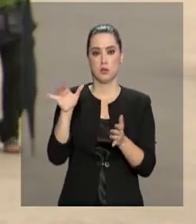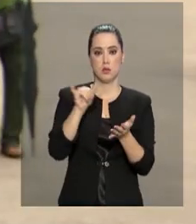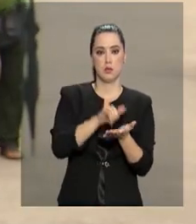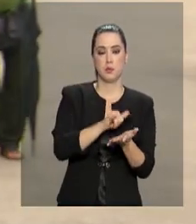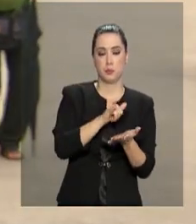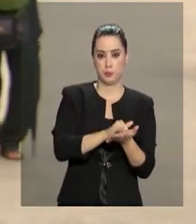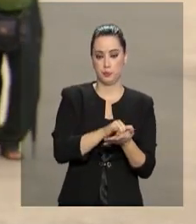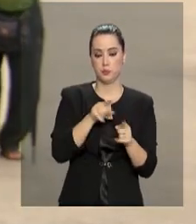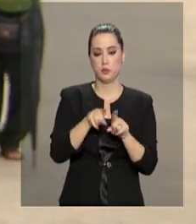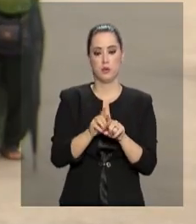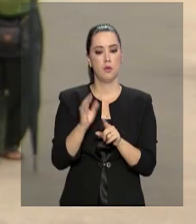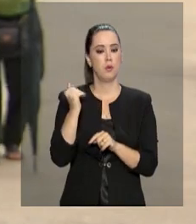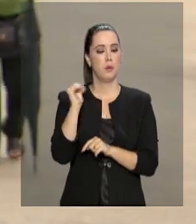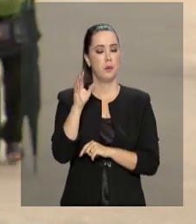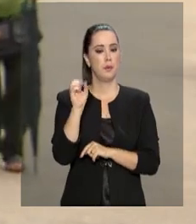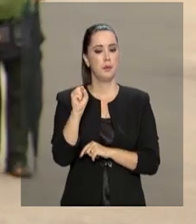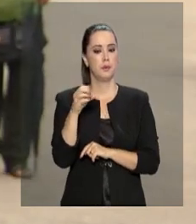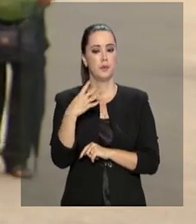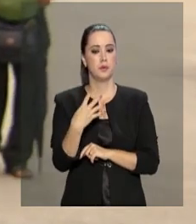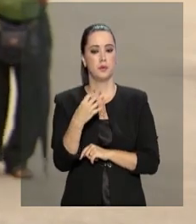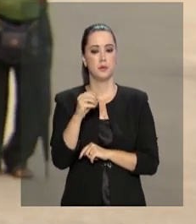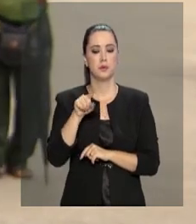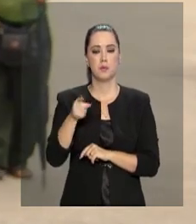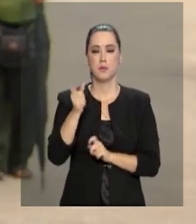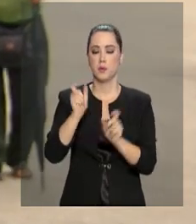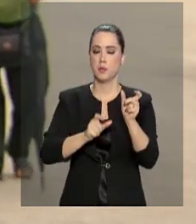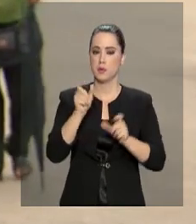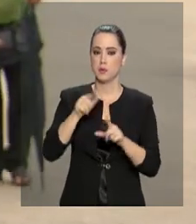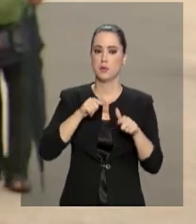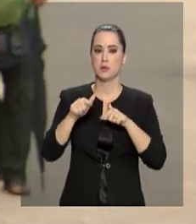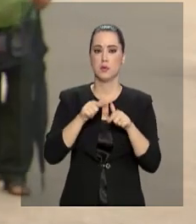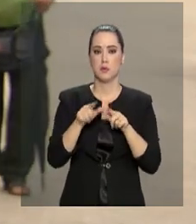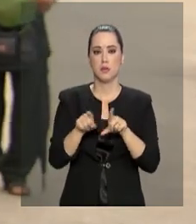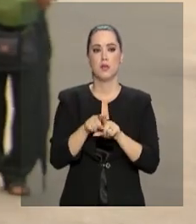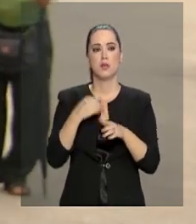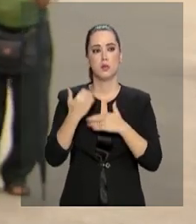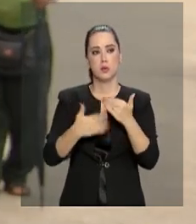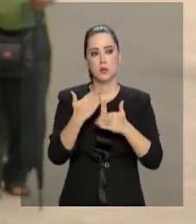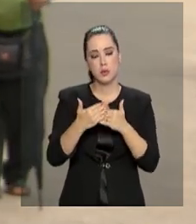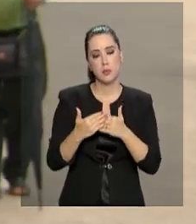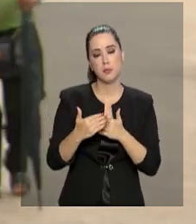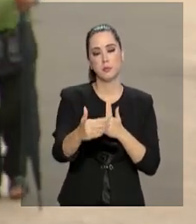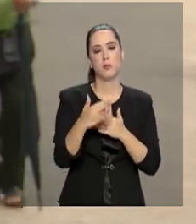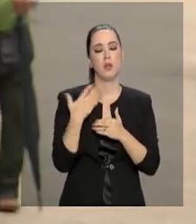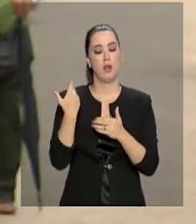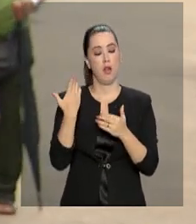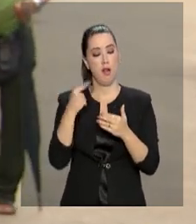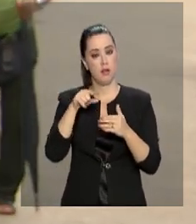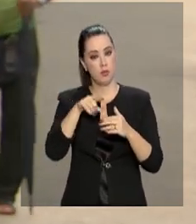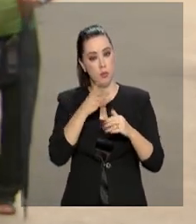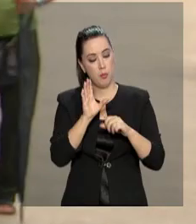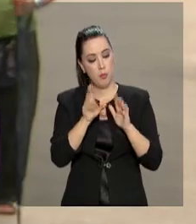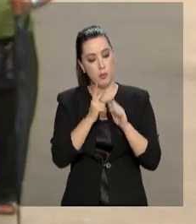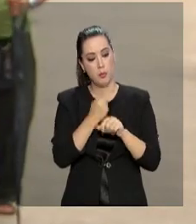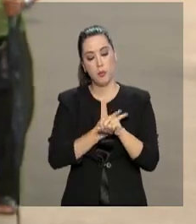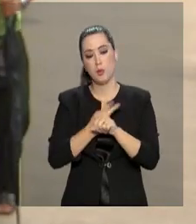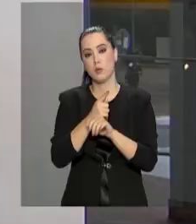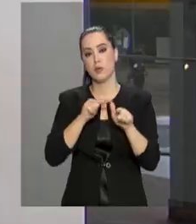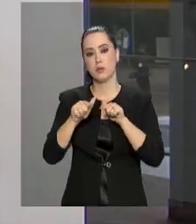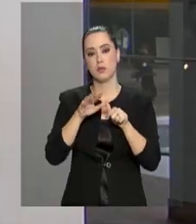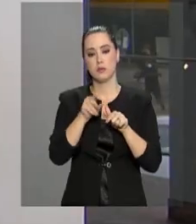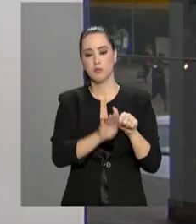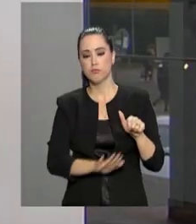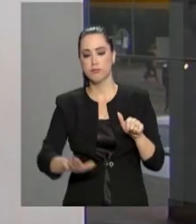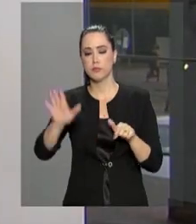instalações e mais de 840 mil trabalhadores encaminhados para processos de seleções em todo o país.